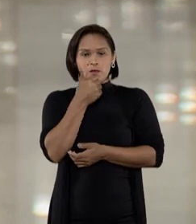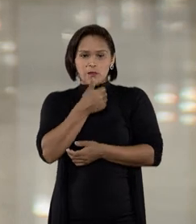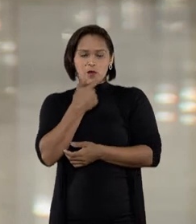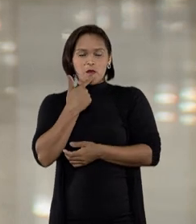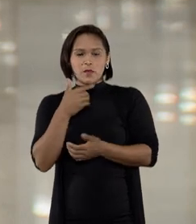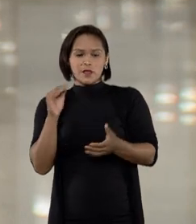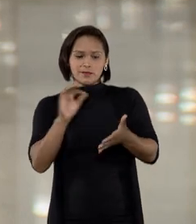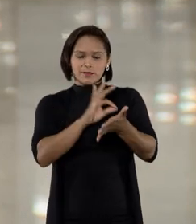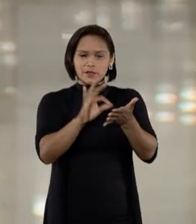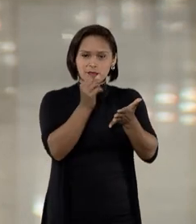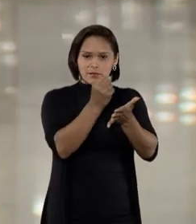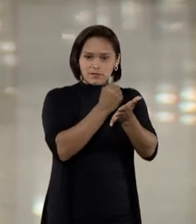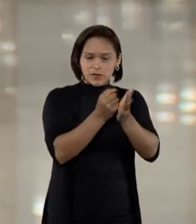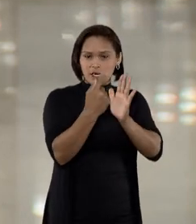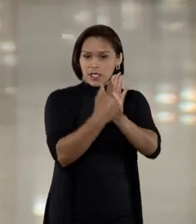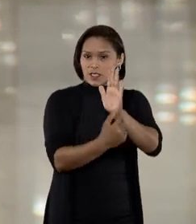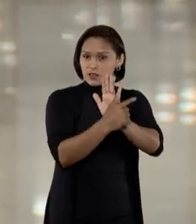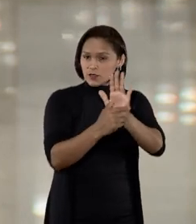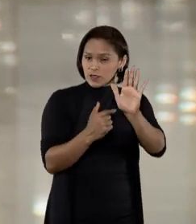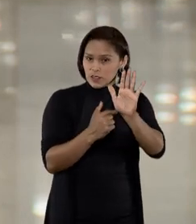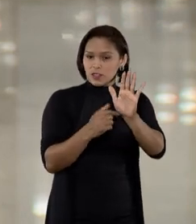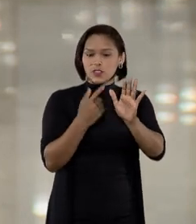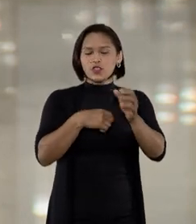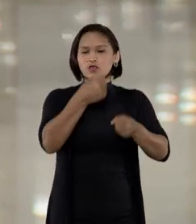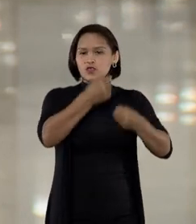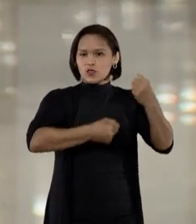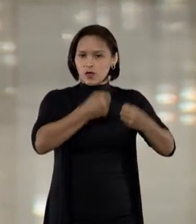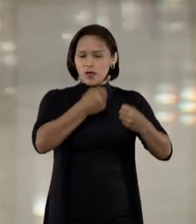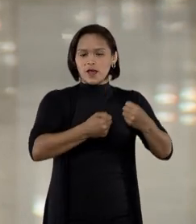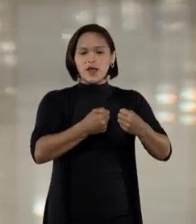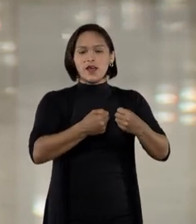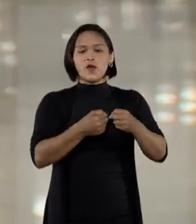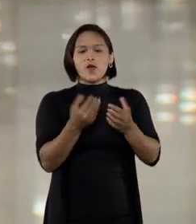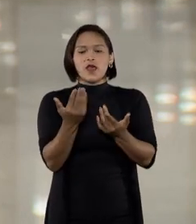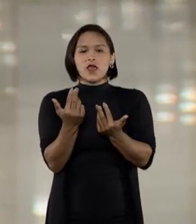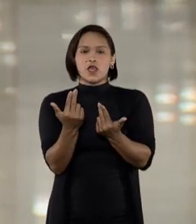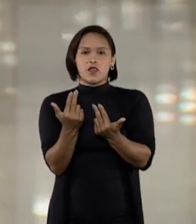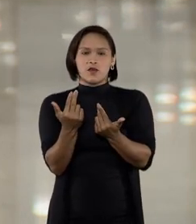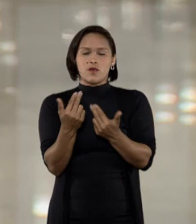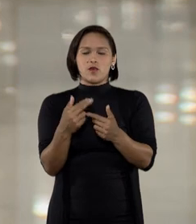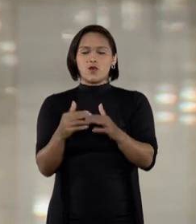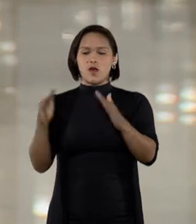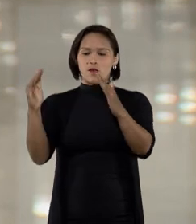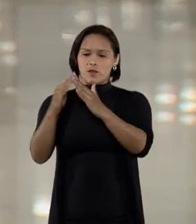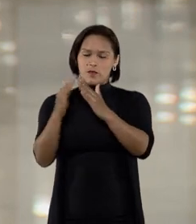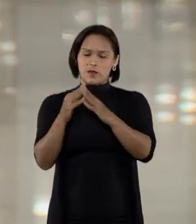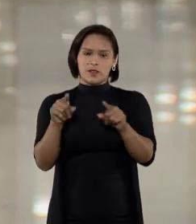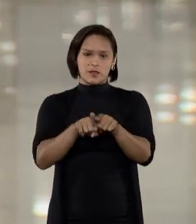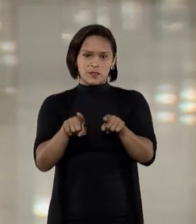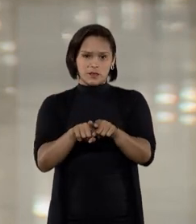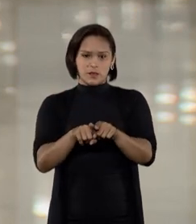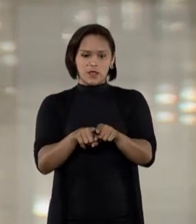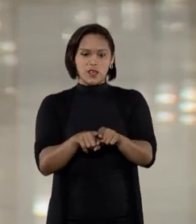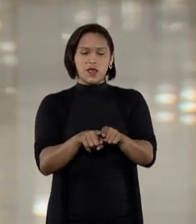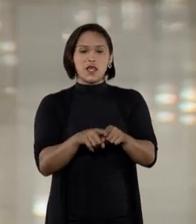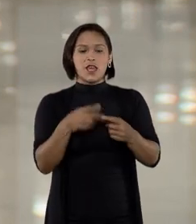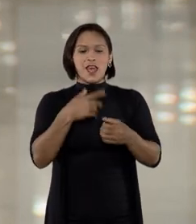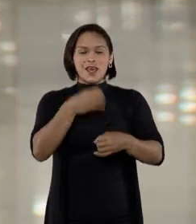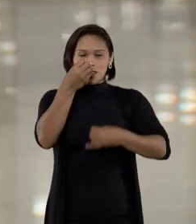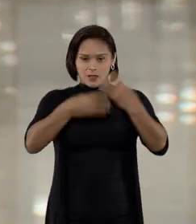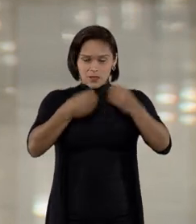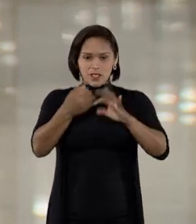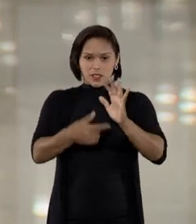favorável para rescindir o contrato de alienação fiduciária de um veículo e consolidar a propriedade do bem. O